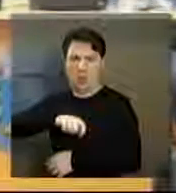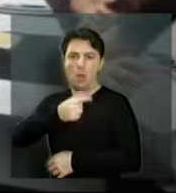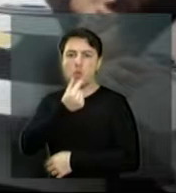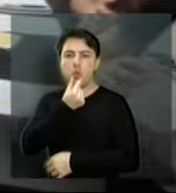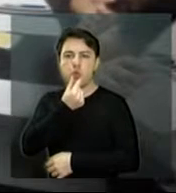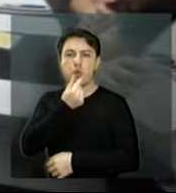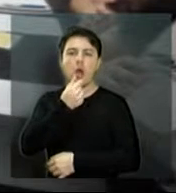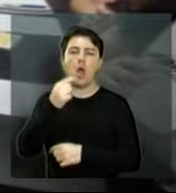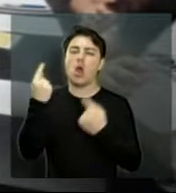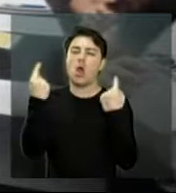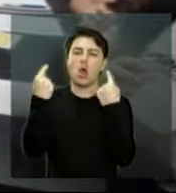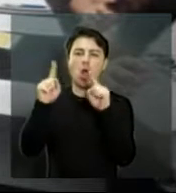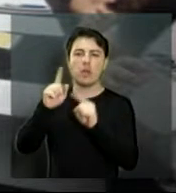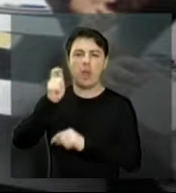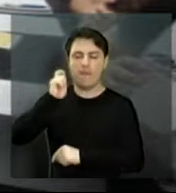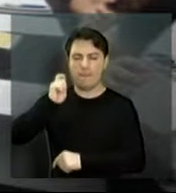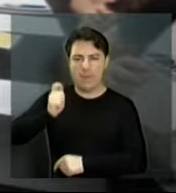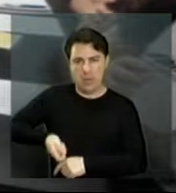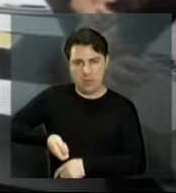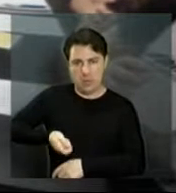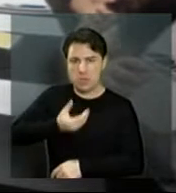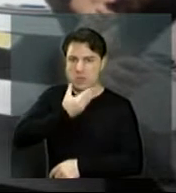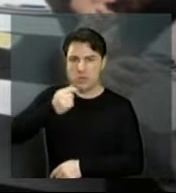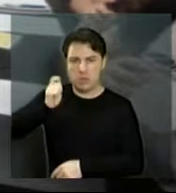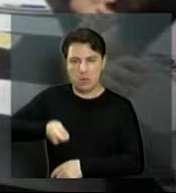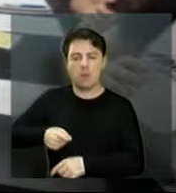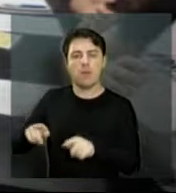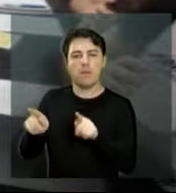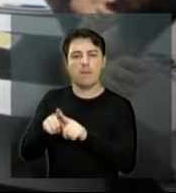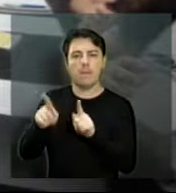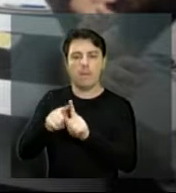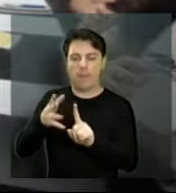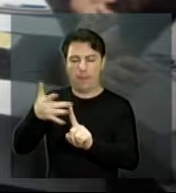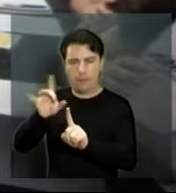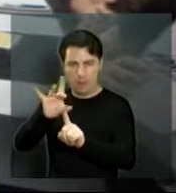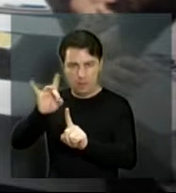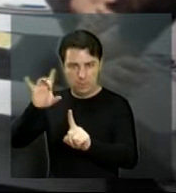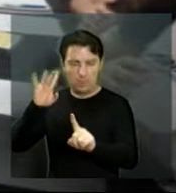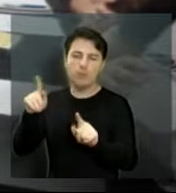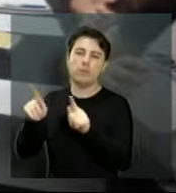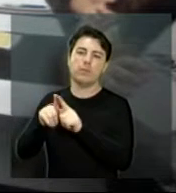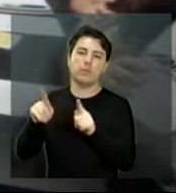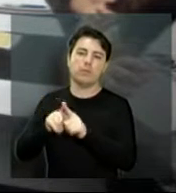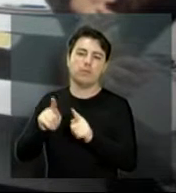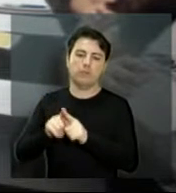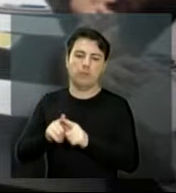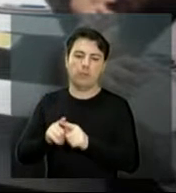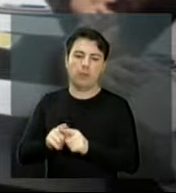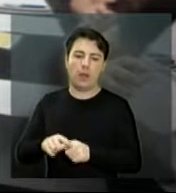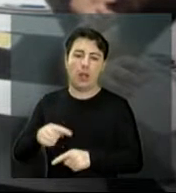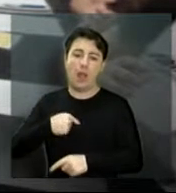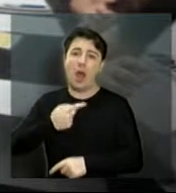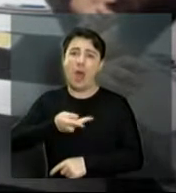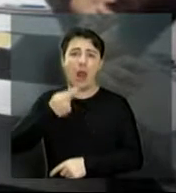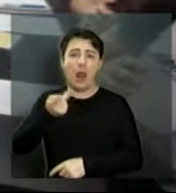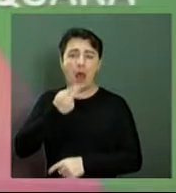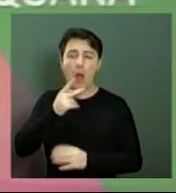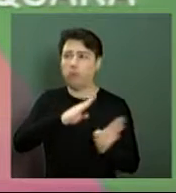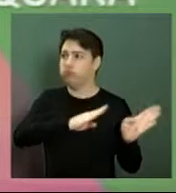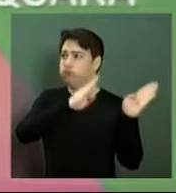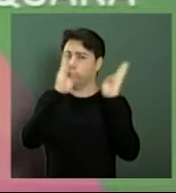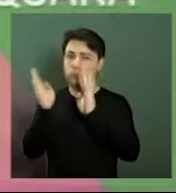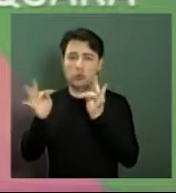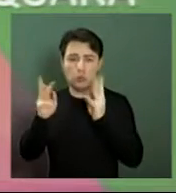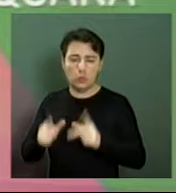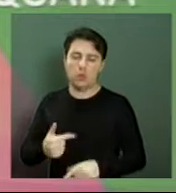contra o machismo, contra o racismo, e promovemos diversas reuniões por essa capacitação. Infelizmente, não vou conseguir falar de tudo, o próximo